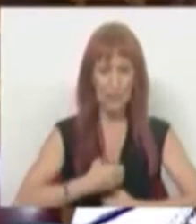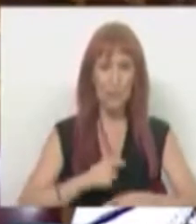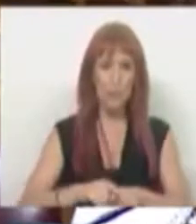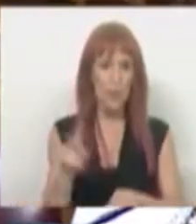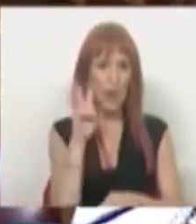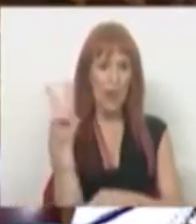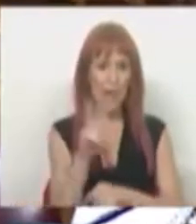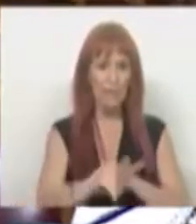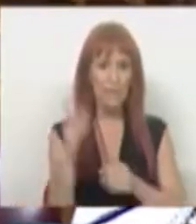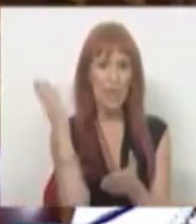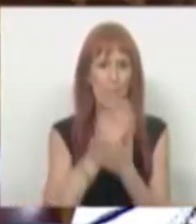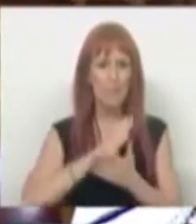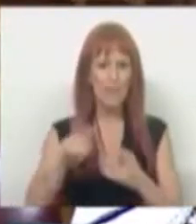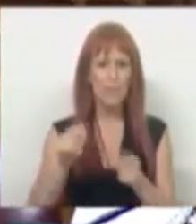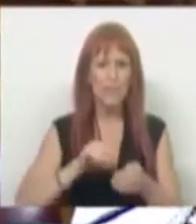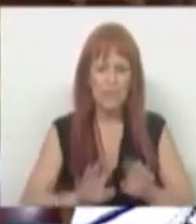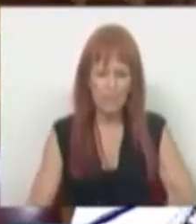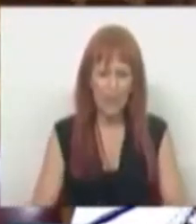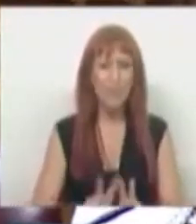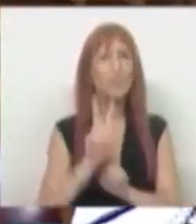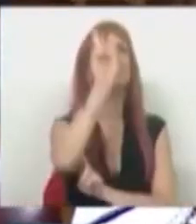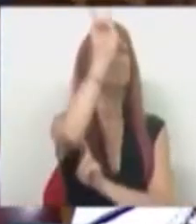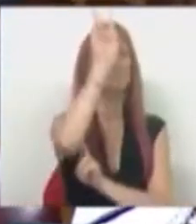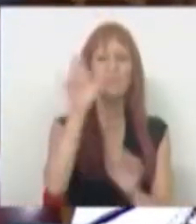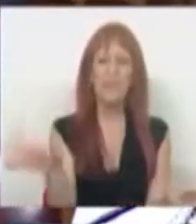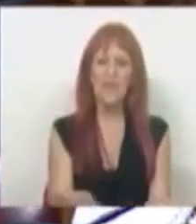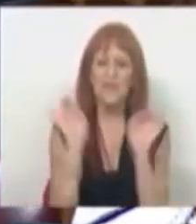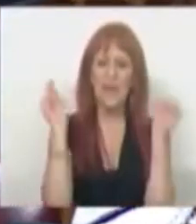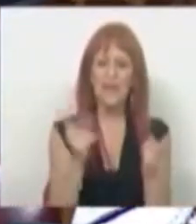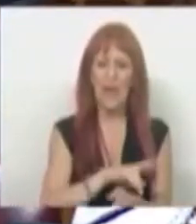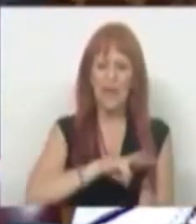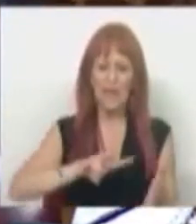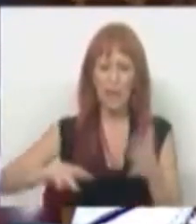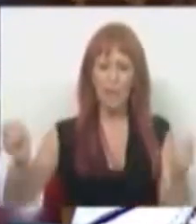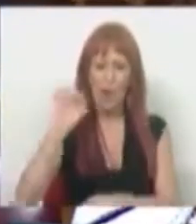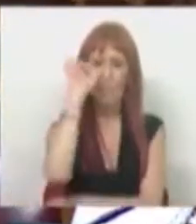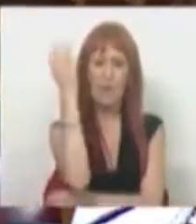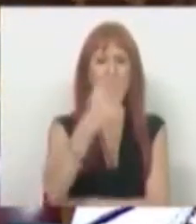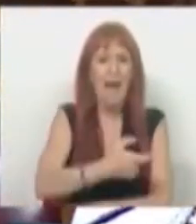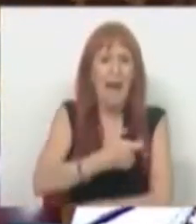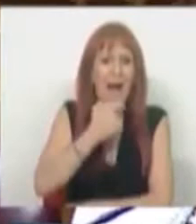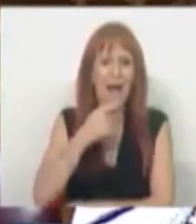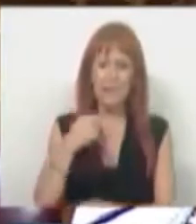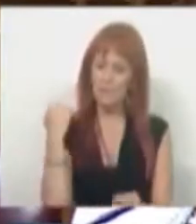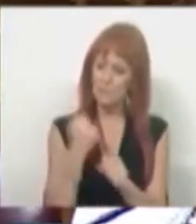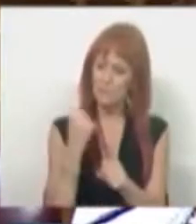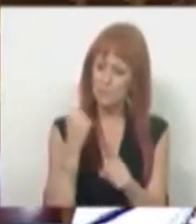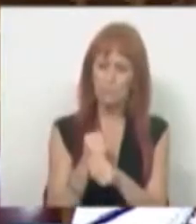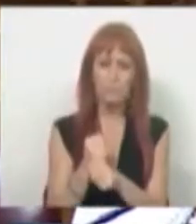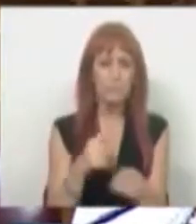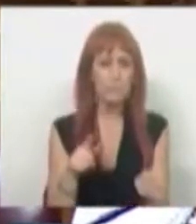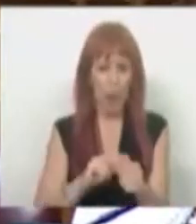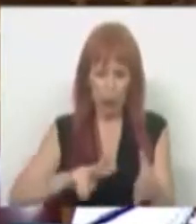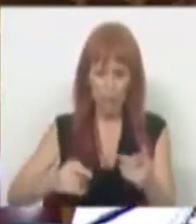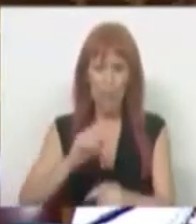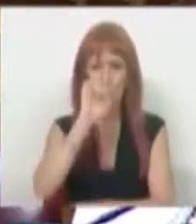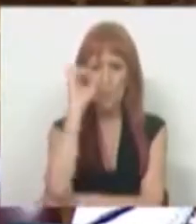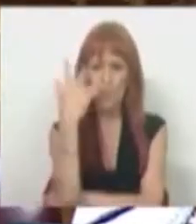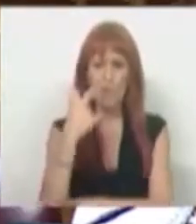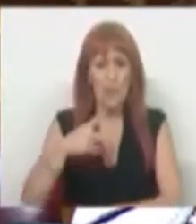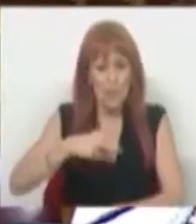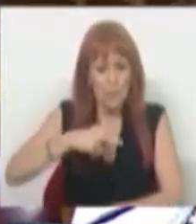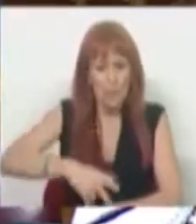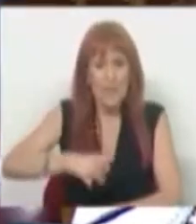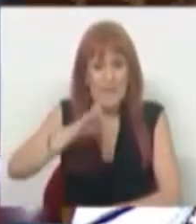vistas a partir de baixo. Assim, na reforma da floresta só funcionará certamente uma reforma da floresta em